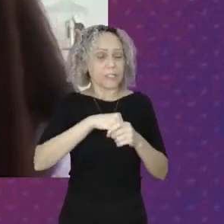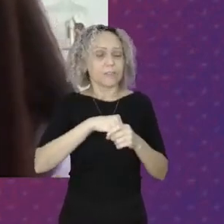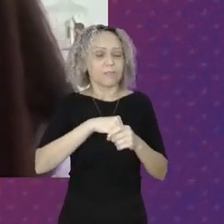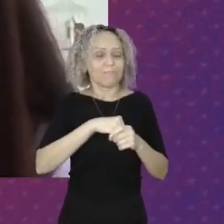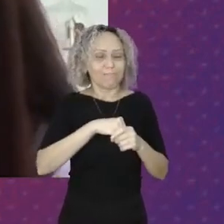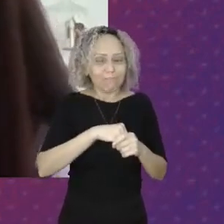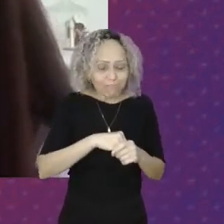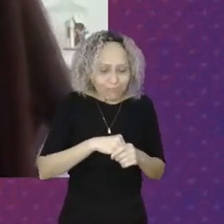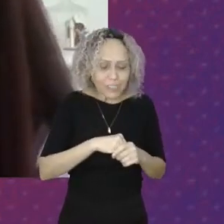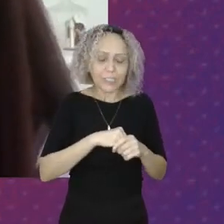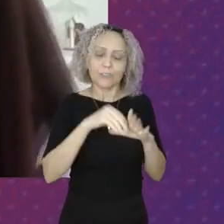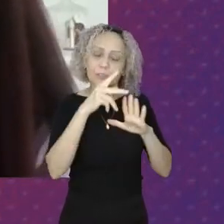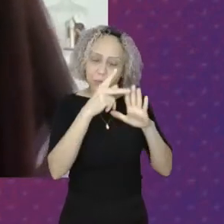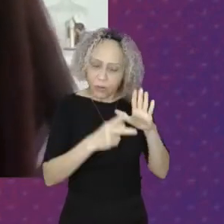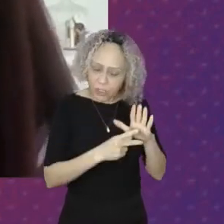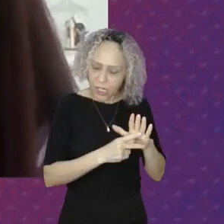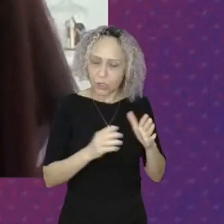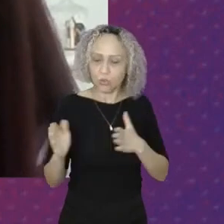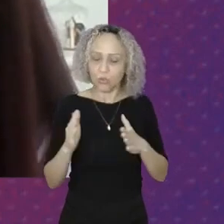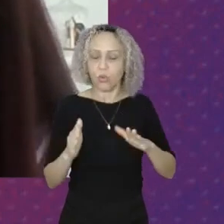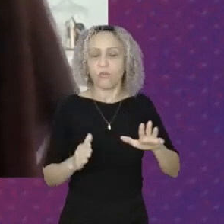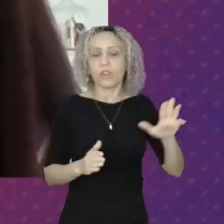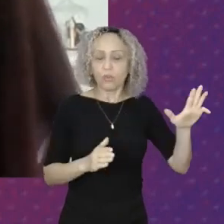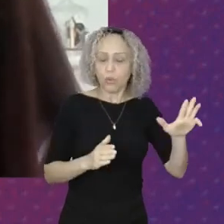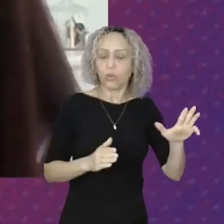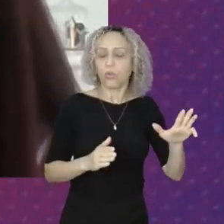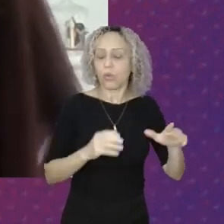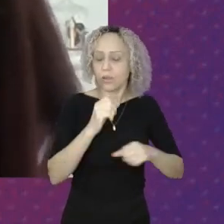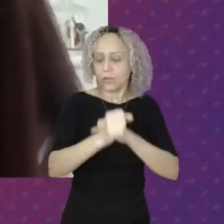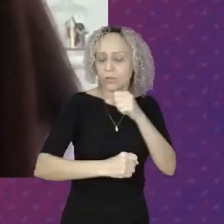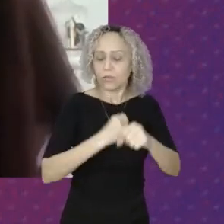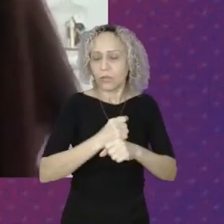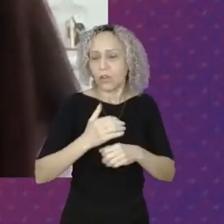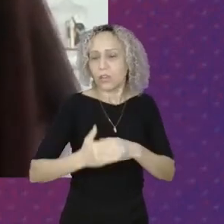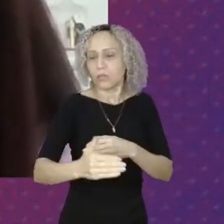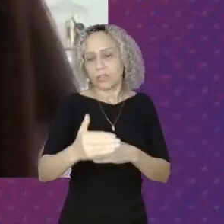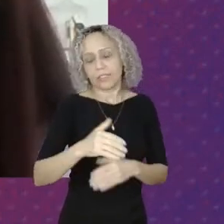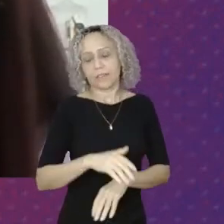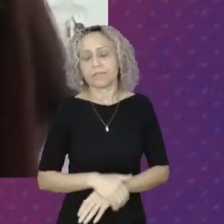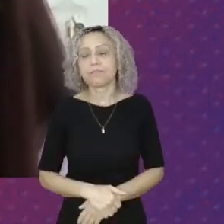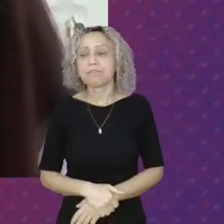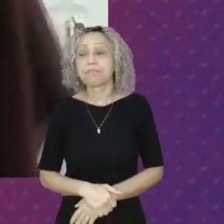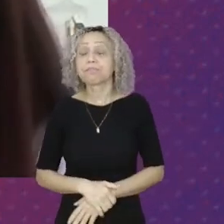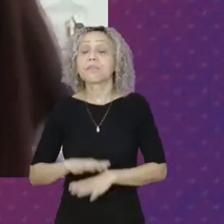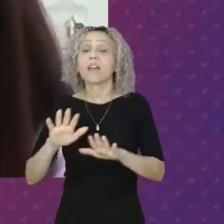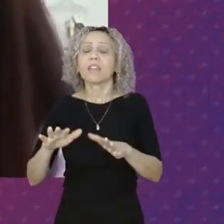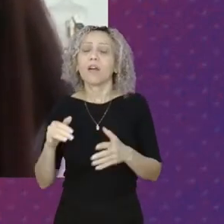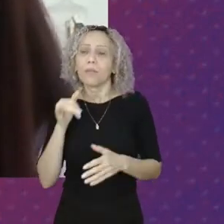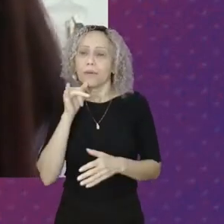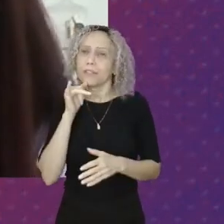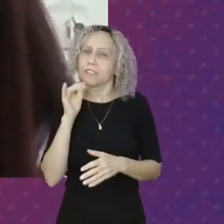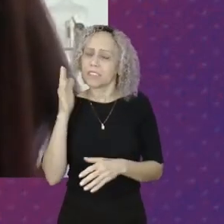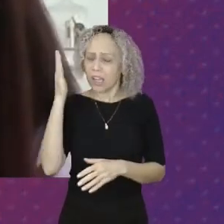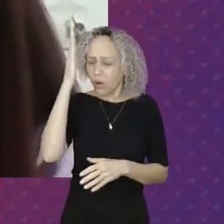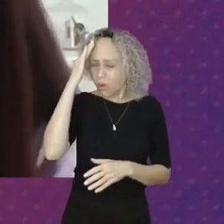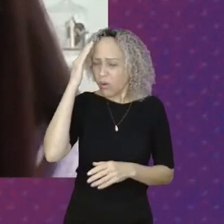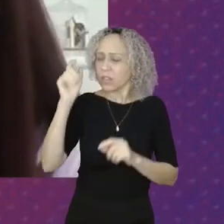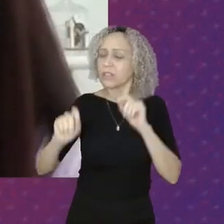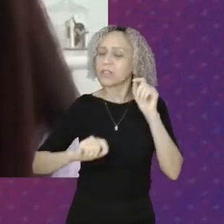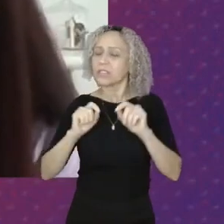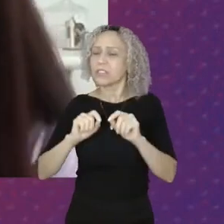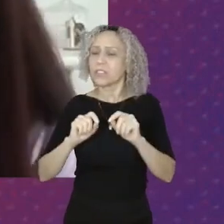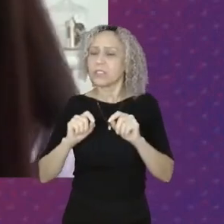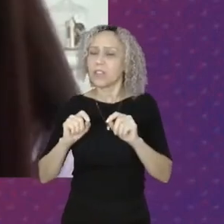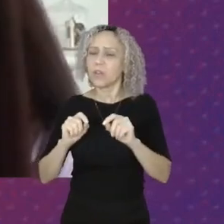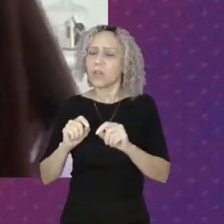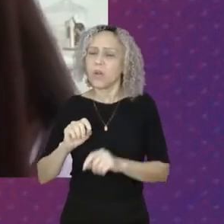E aí eu começo Esse balanço Do ponto de vista Social Como já é do conhecimento Milhões